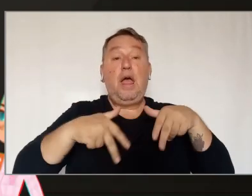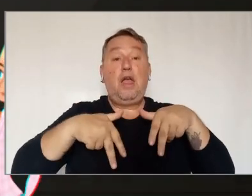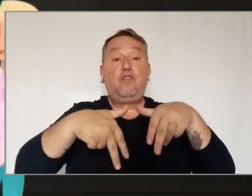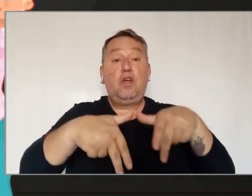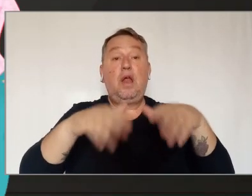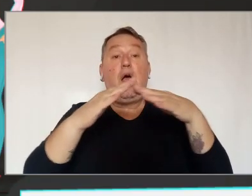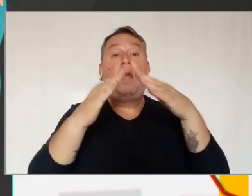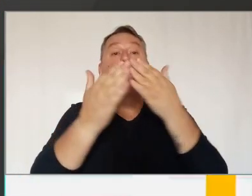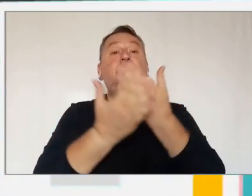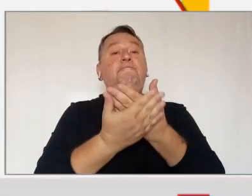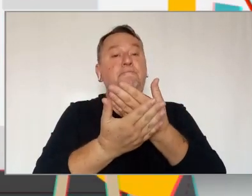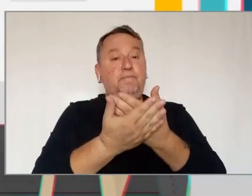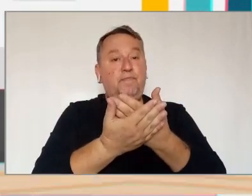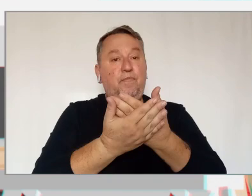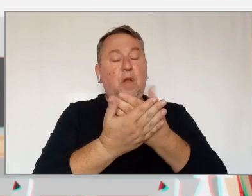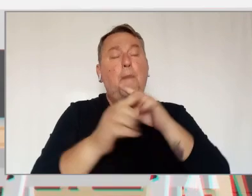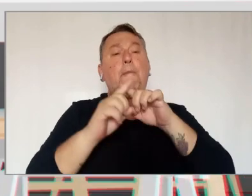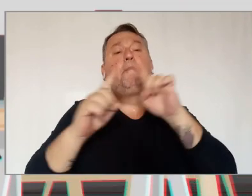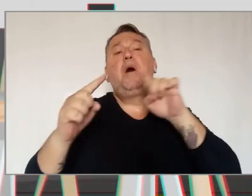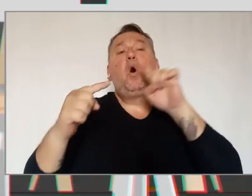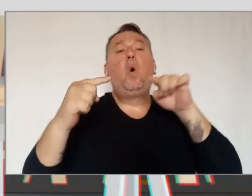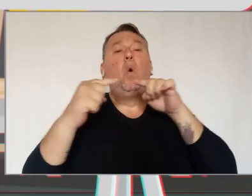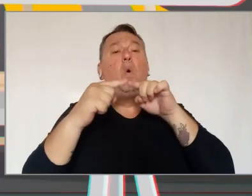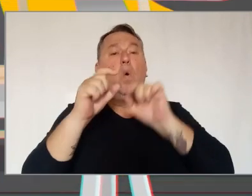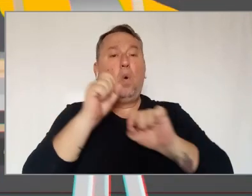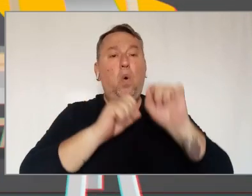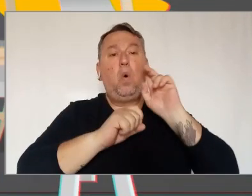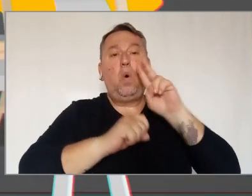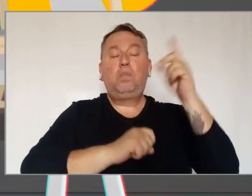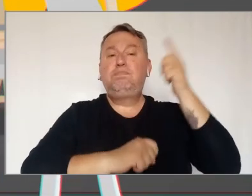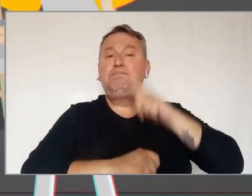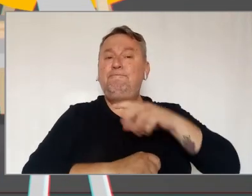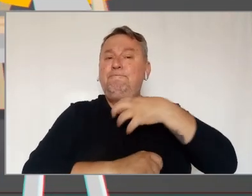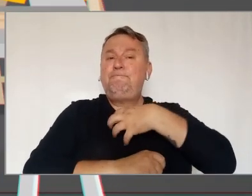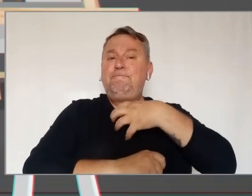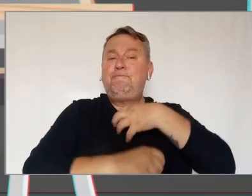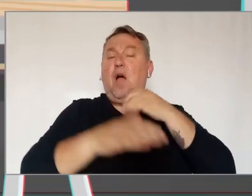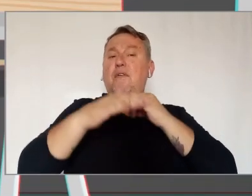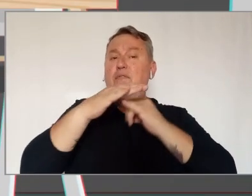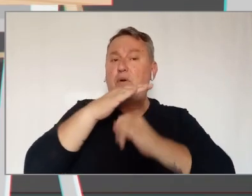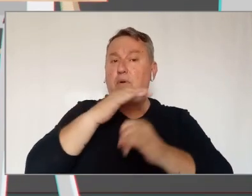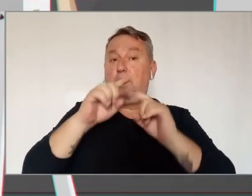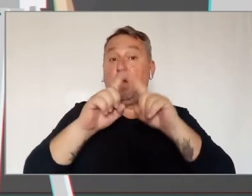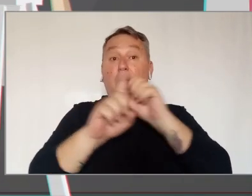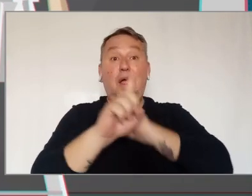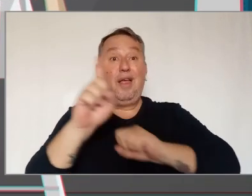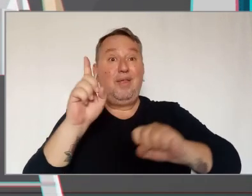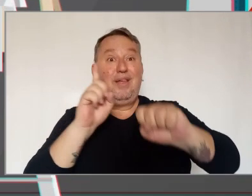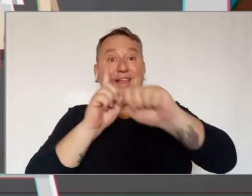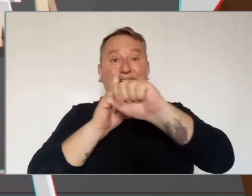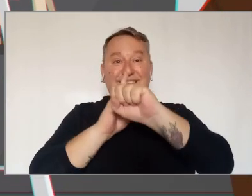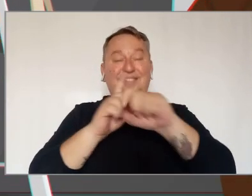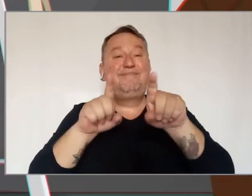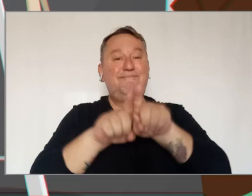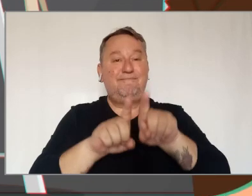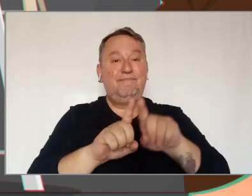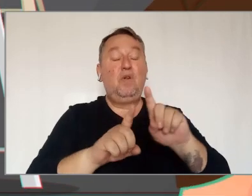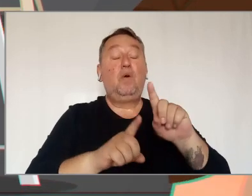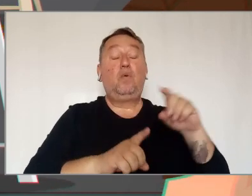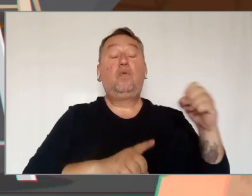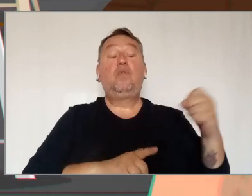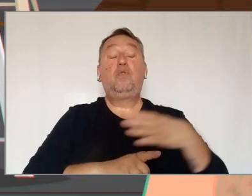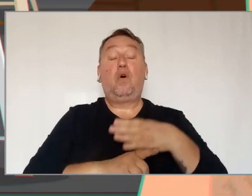escolaridade. O objetivo é entender o comportamento do investidor para que a sociedade civil, os nossos